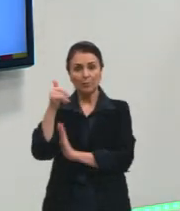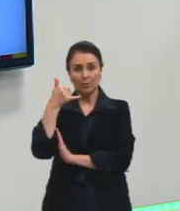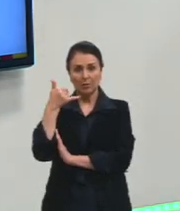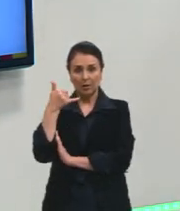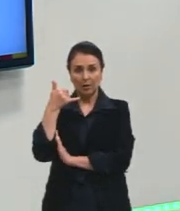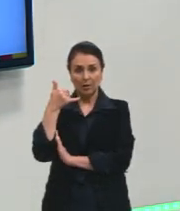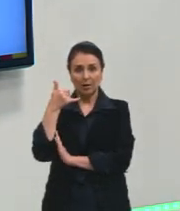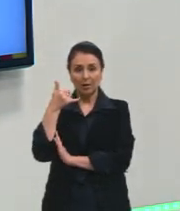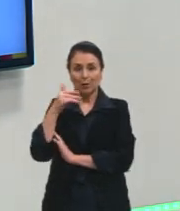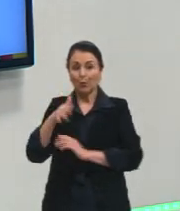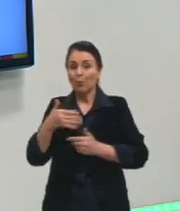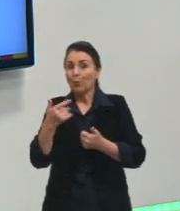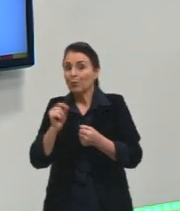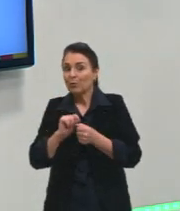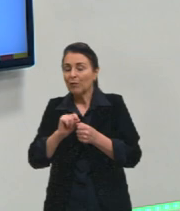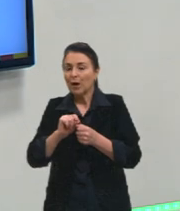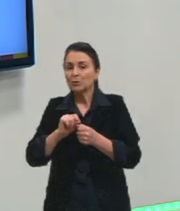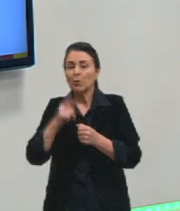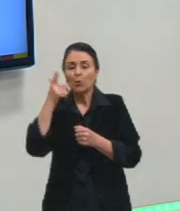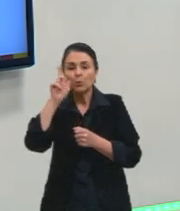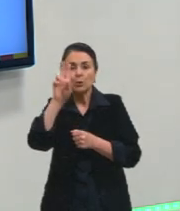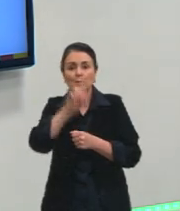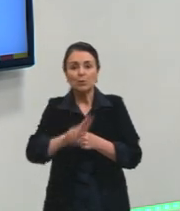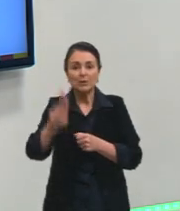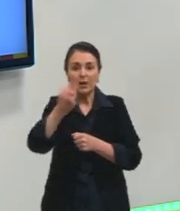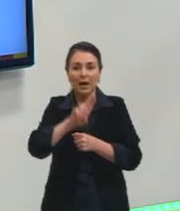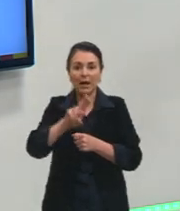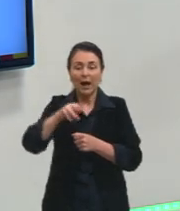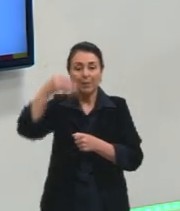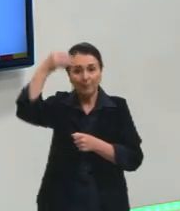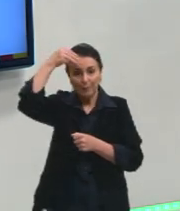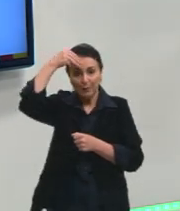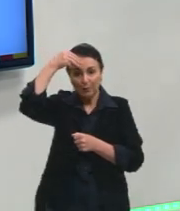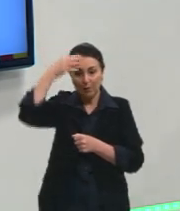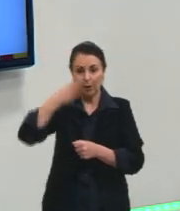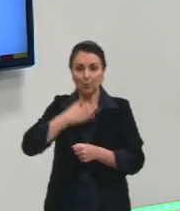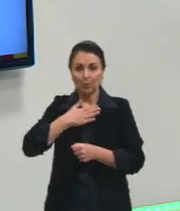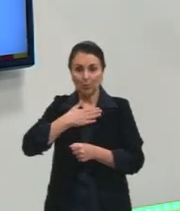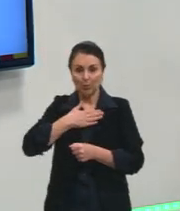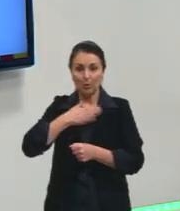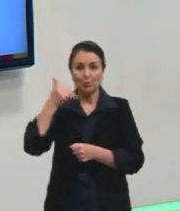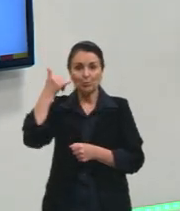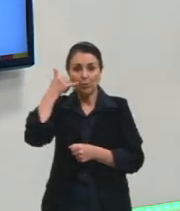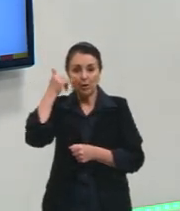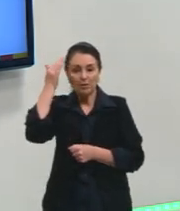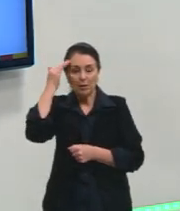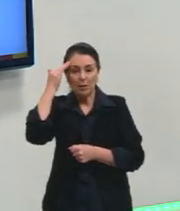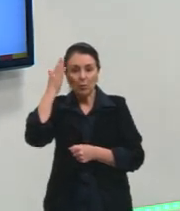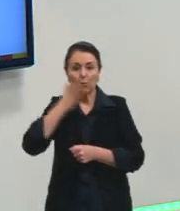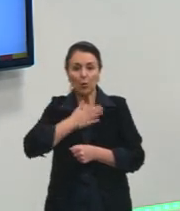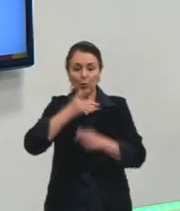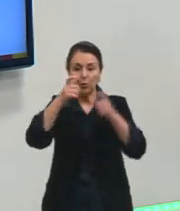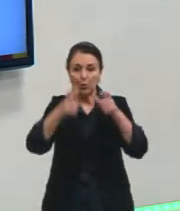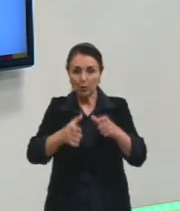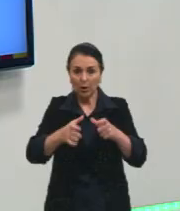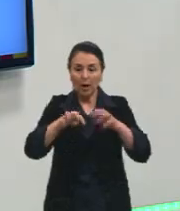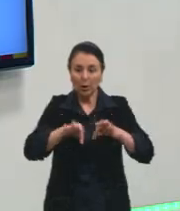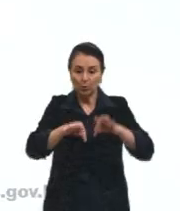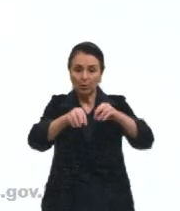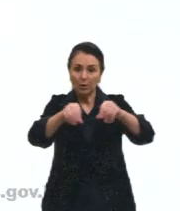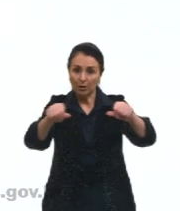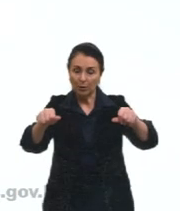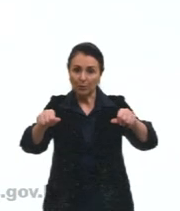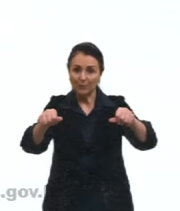consigo utilizar a memória aí, do meu celular e consigo saber aonde eu estou dentro do território, tá, gurizada?